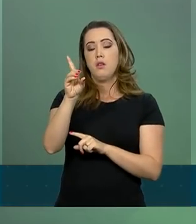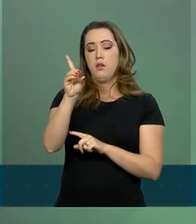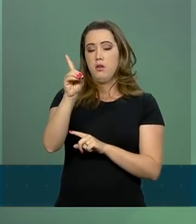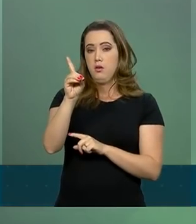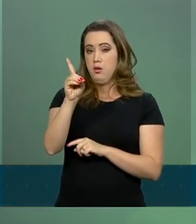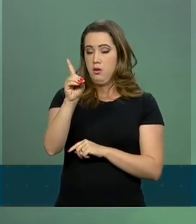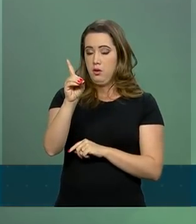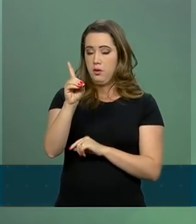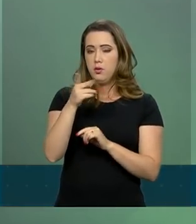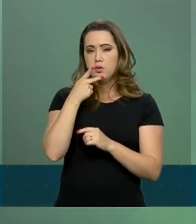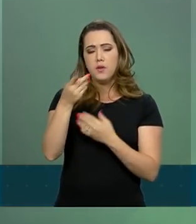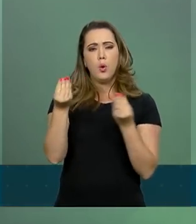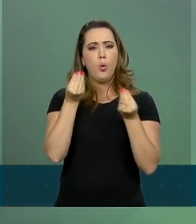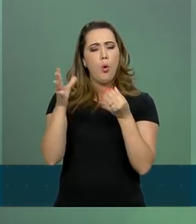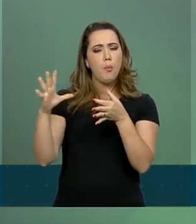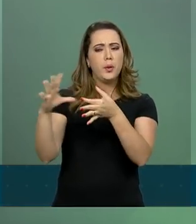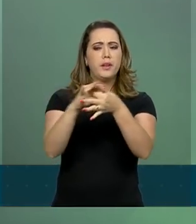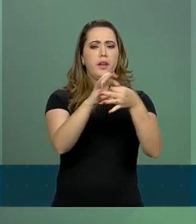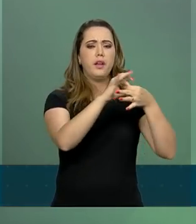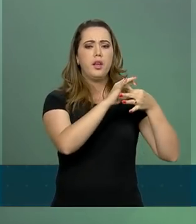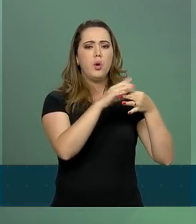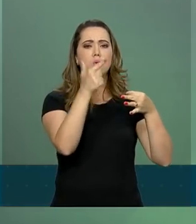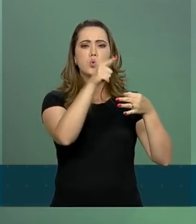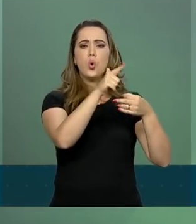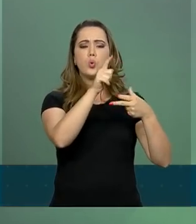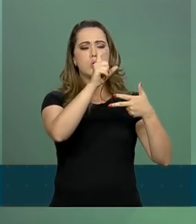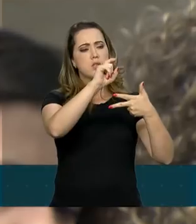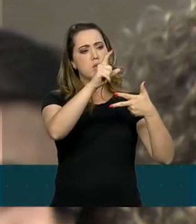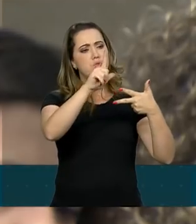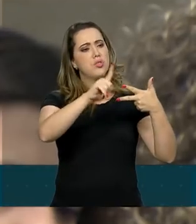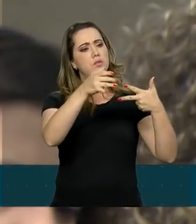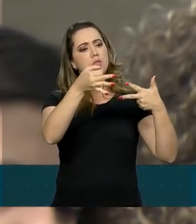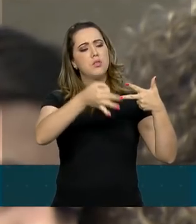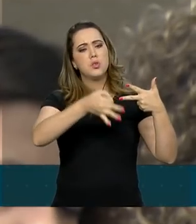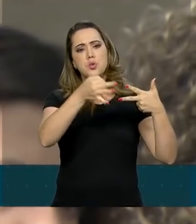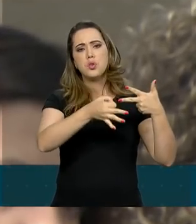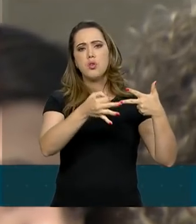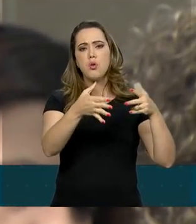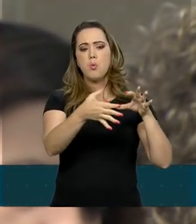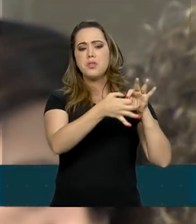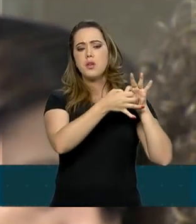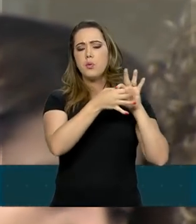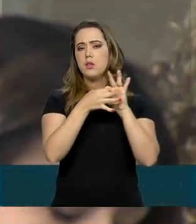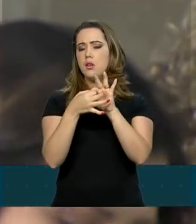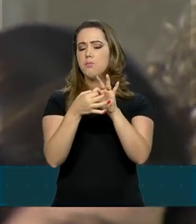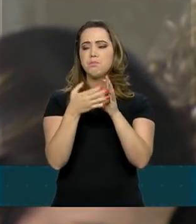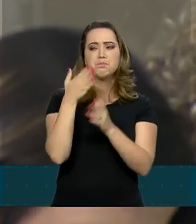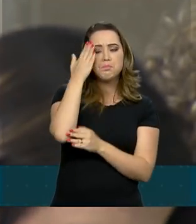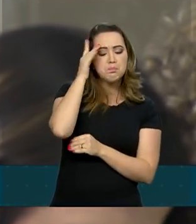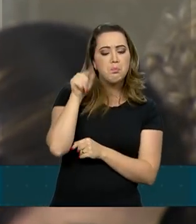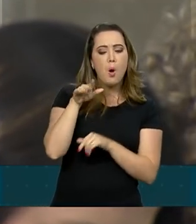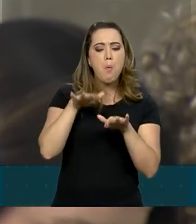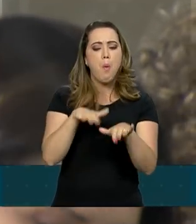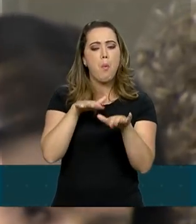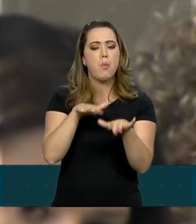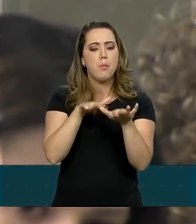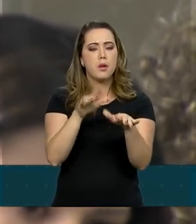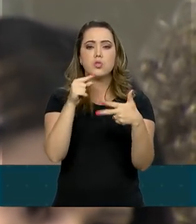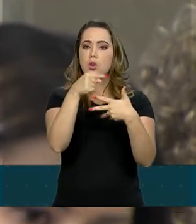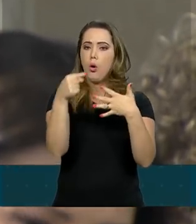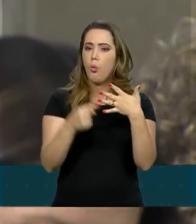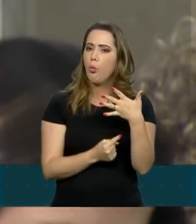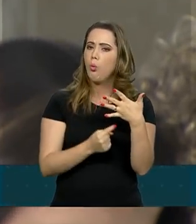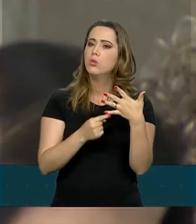propor um pacto para ouvir os protestos e adotar medidas que vão de acordo com as